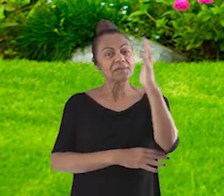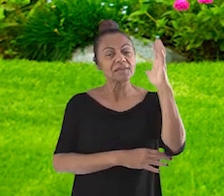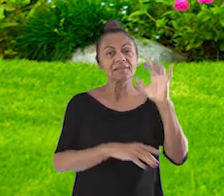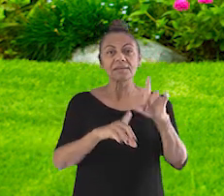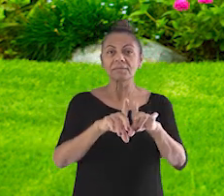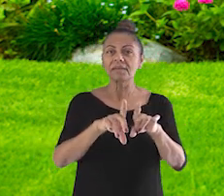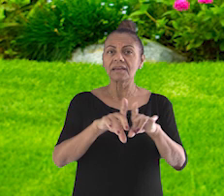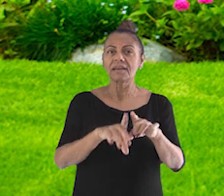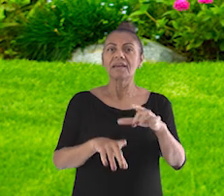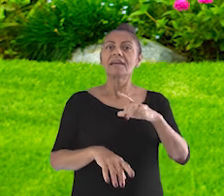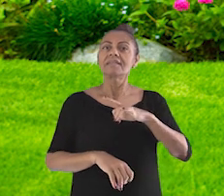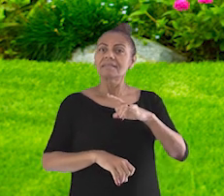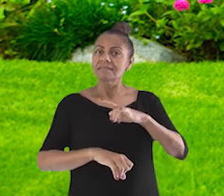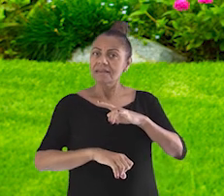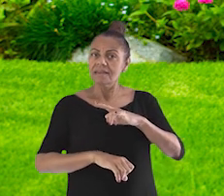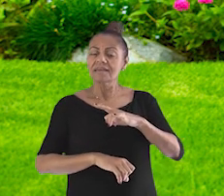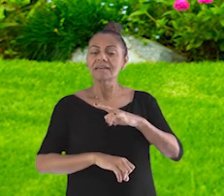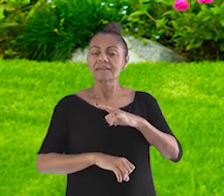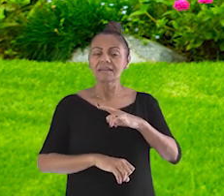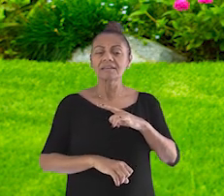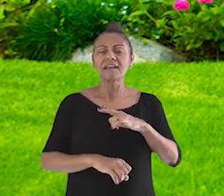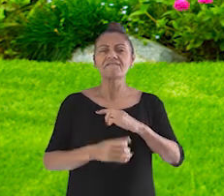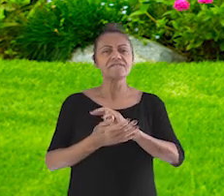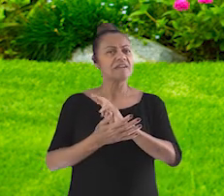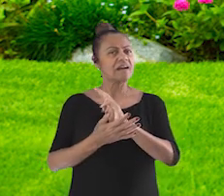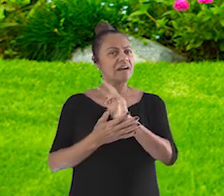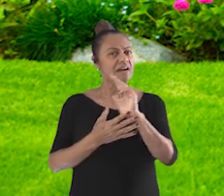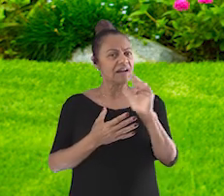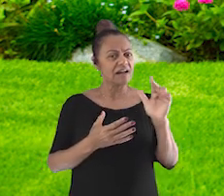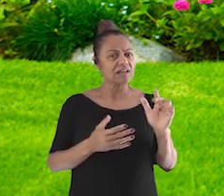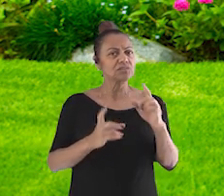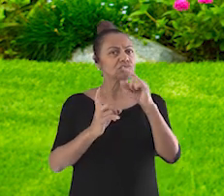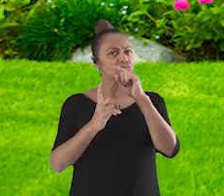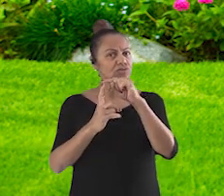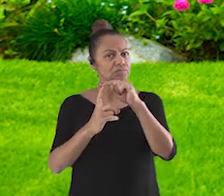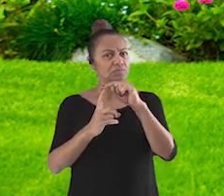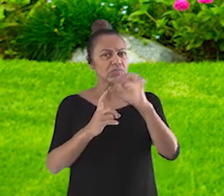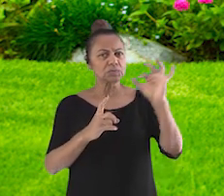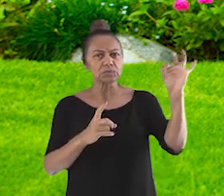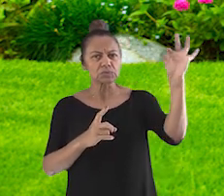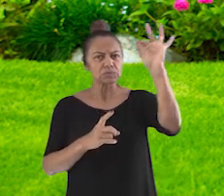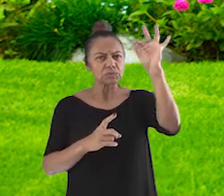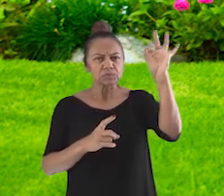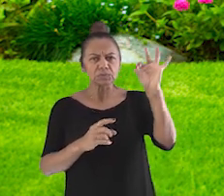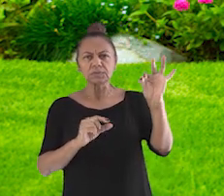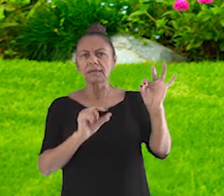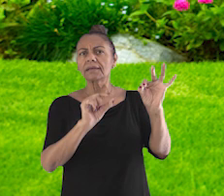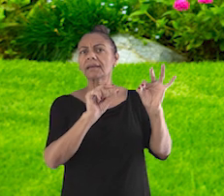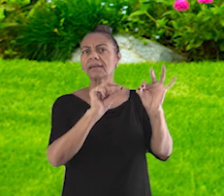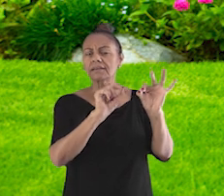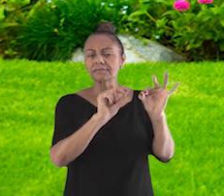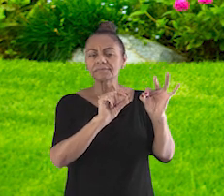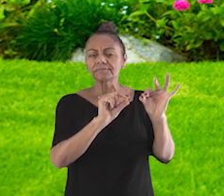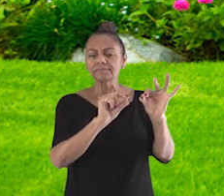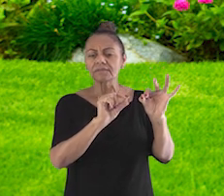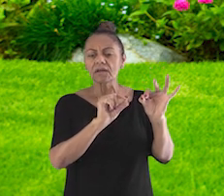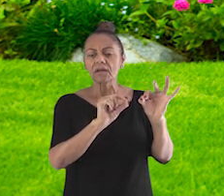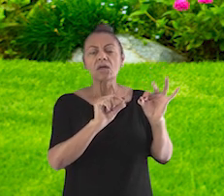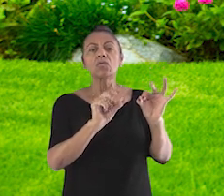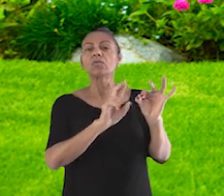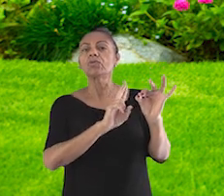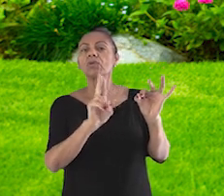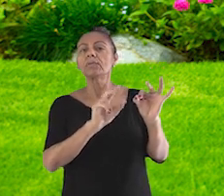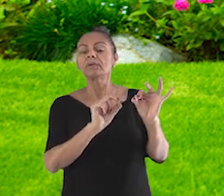bichinhos que comem o mosquito. Existem vários tipos de mosquito, mas tem um tipo de mosquito que eu não gosto.